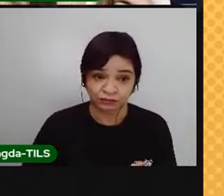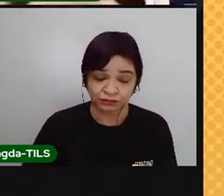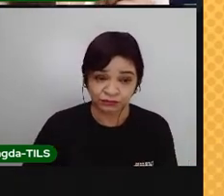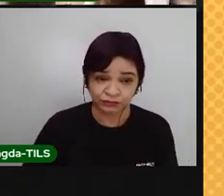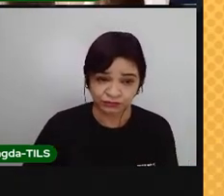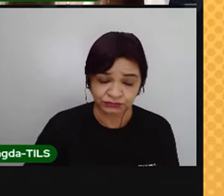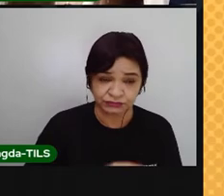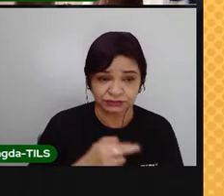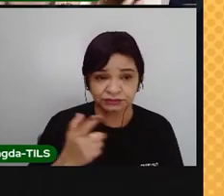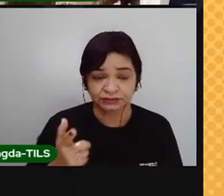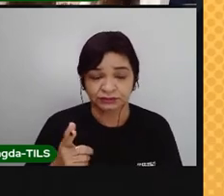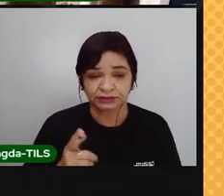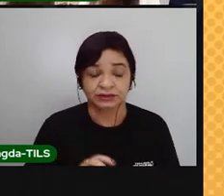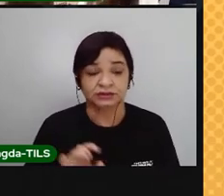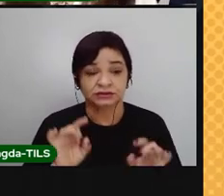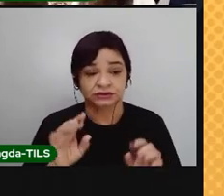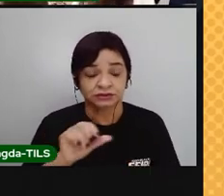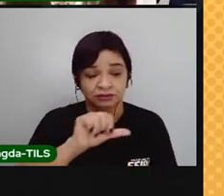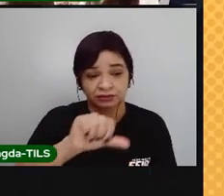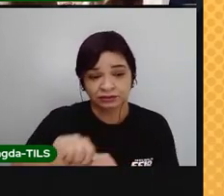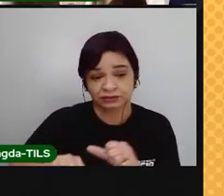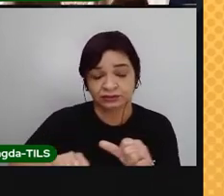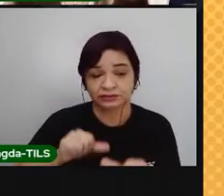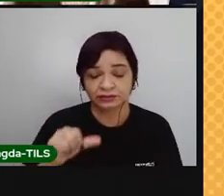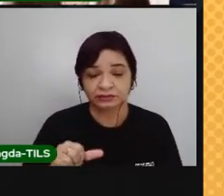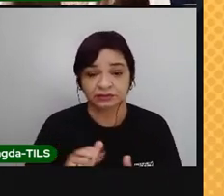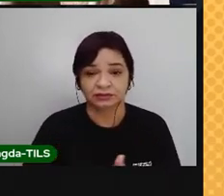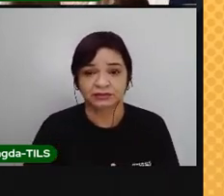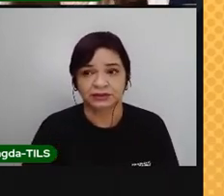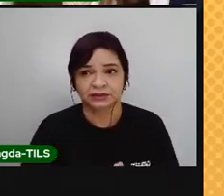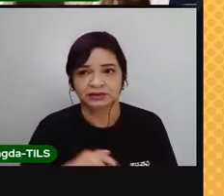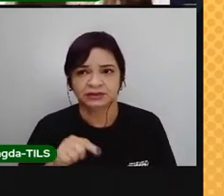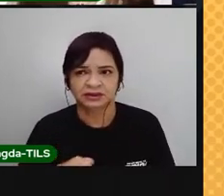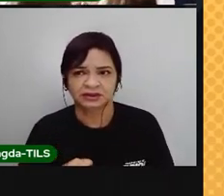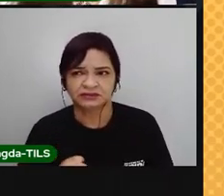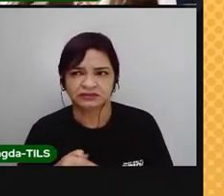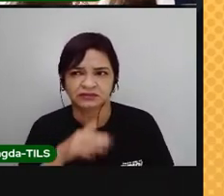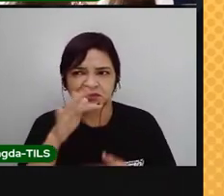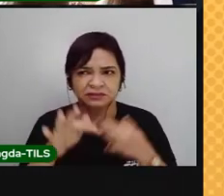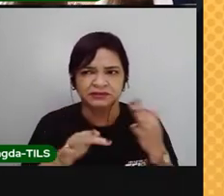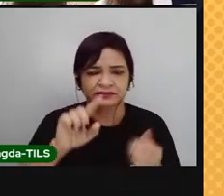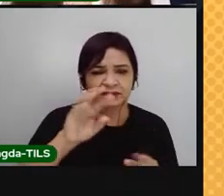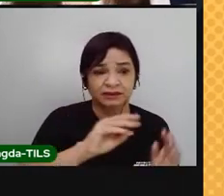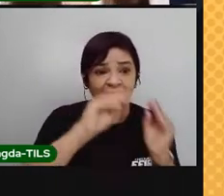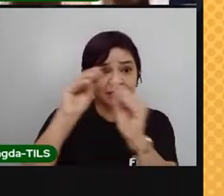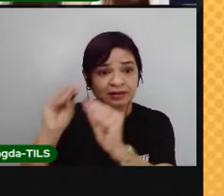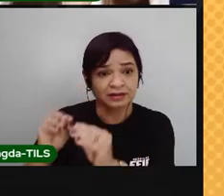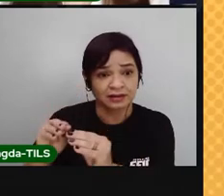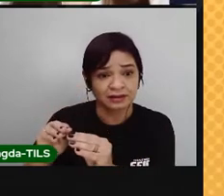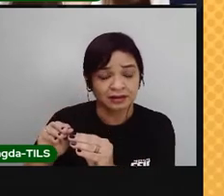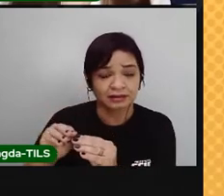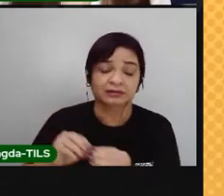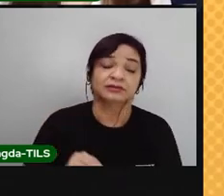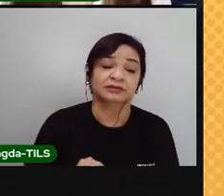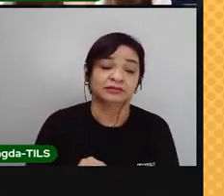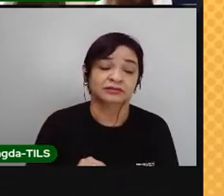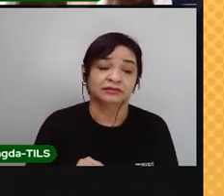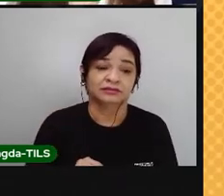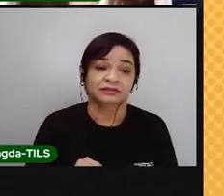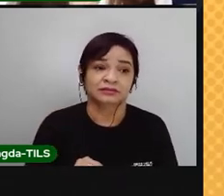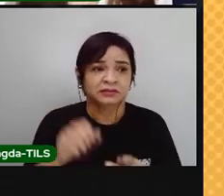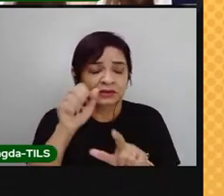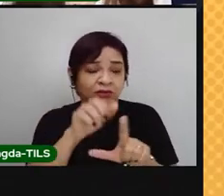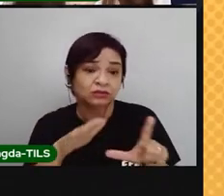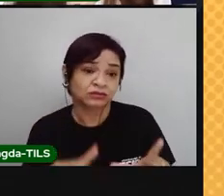que muda são as estações. Então, sempre que aqui no hemisfério sul for primavera, lá no hemisfério norte vai ser outono. Sempre